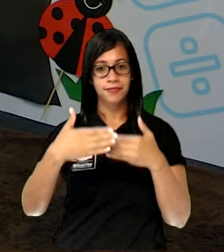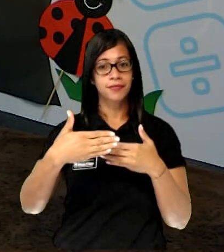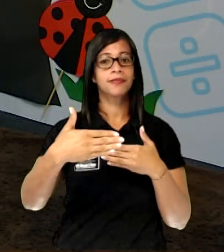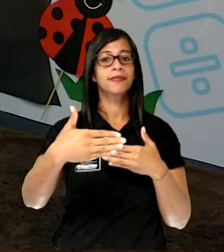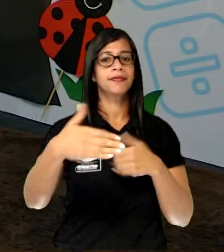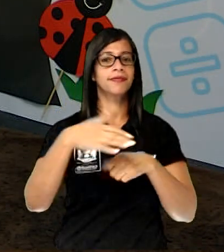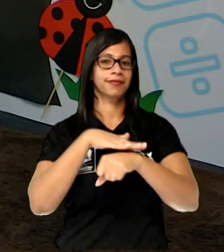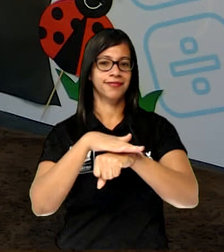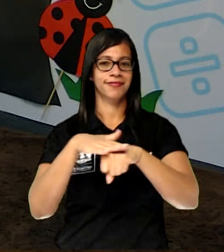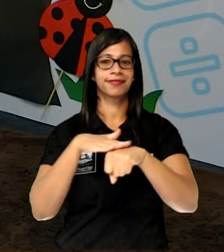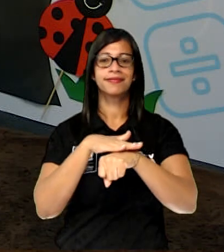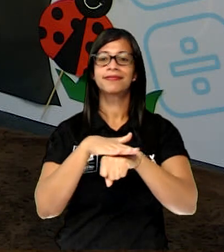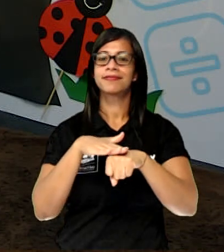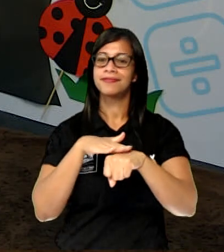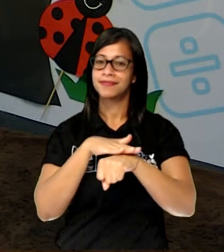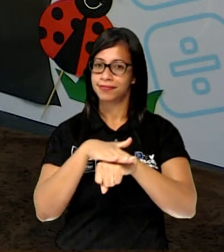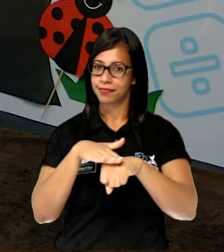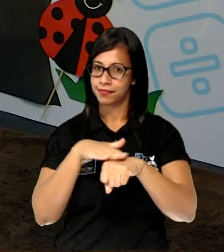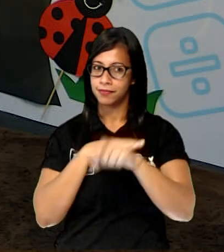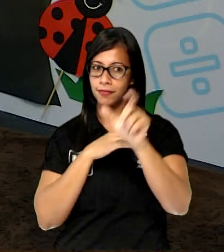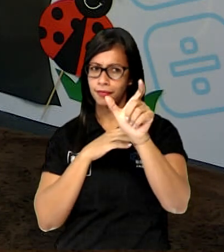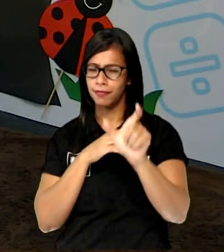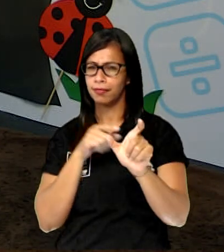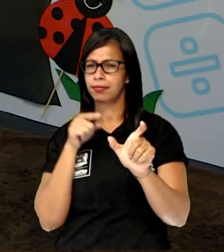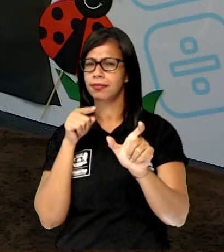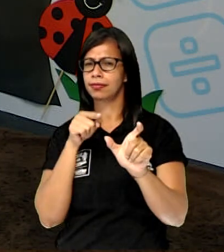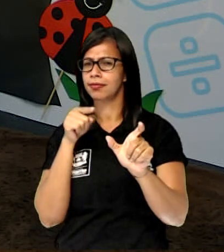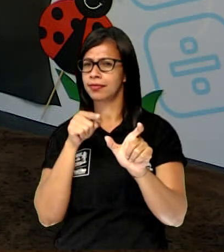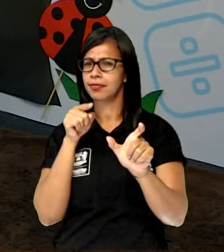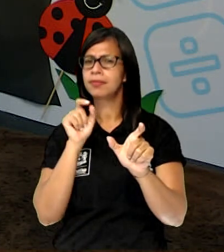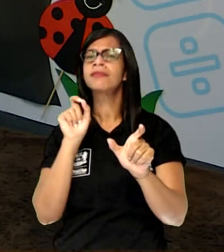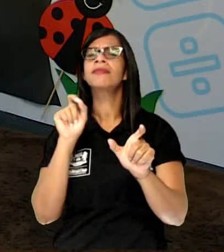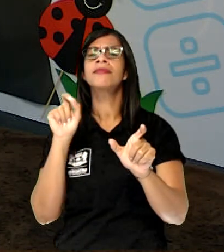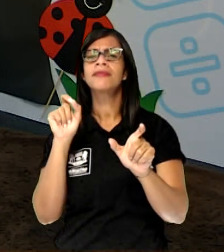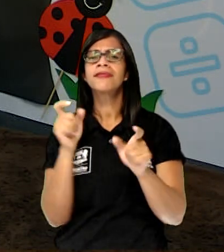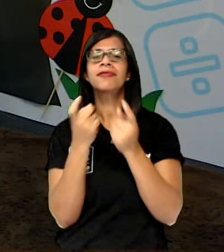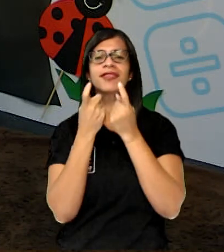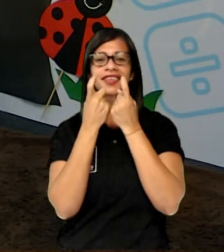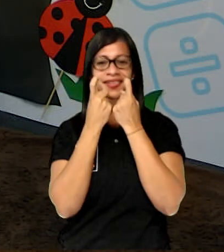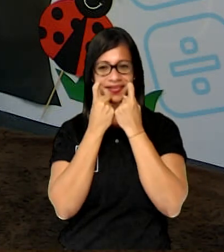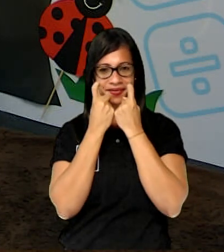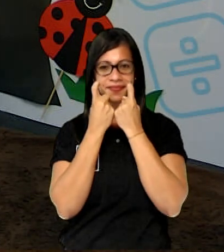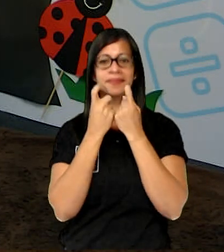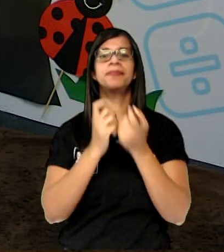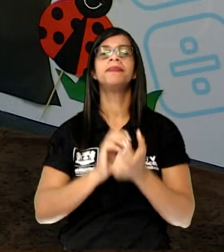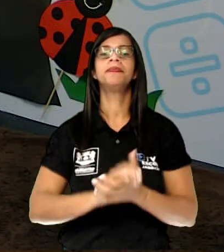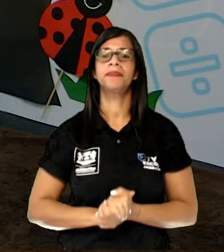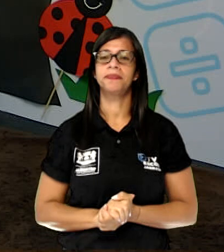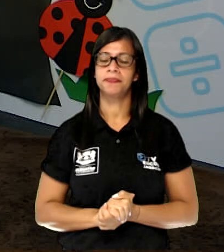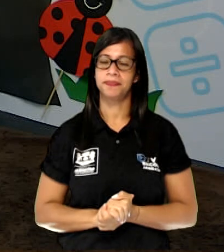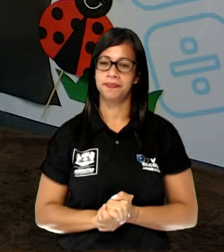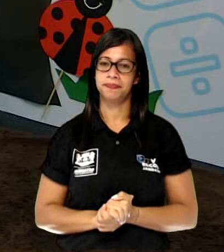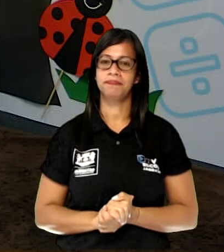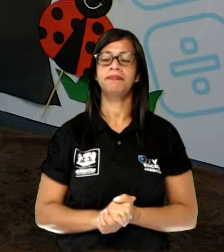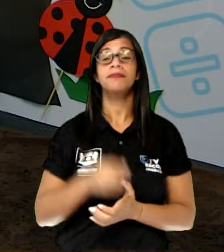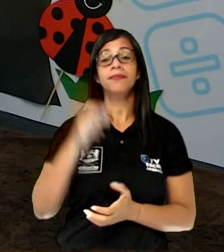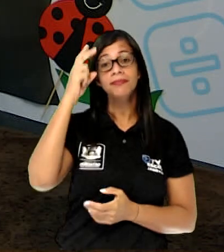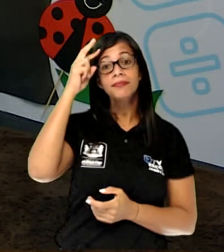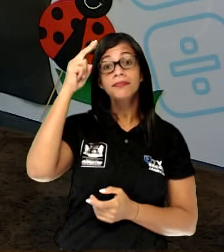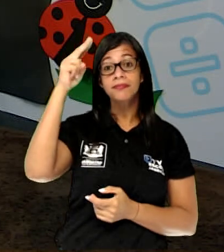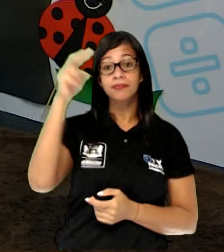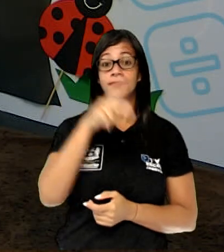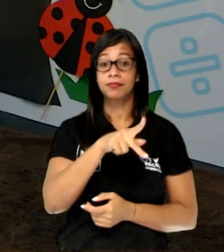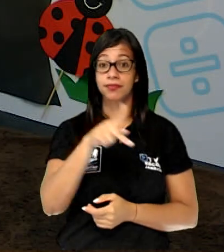conversando sobre esse personagem incrível que é o grúfalo. Bom, na história que a professora Andresa